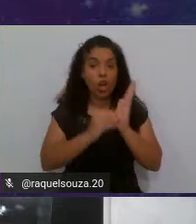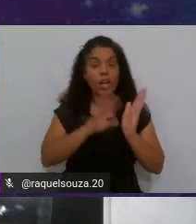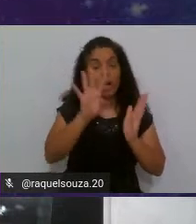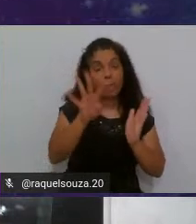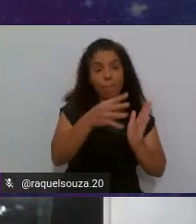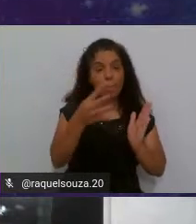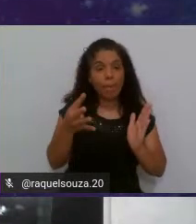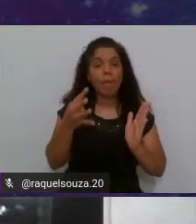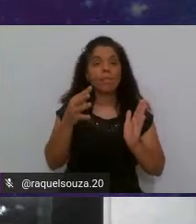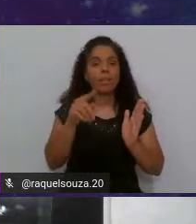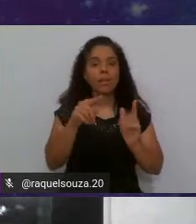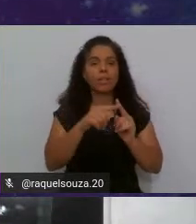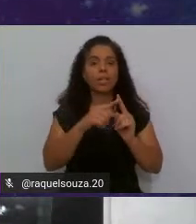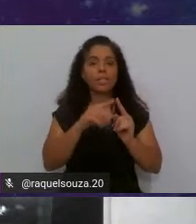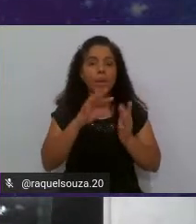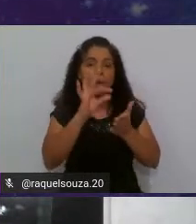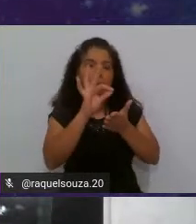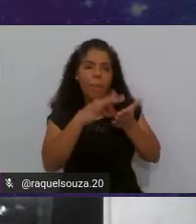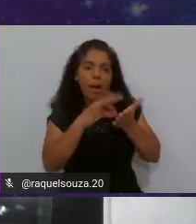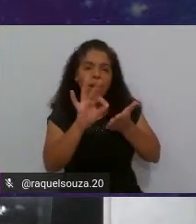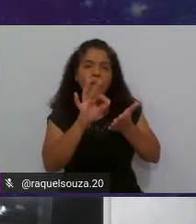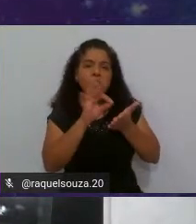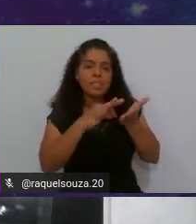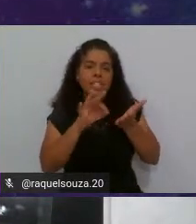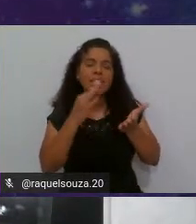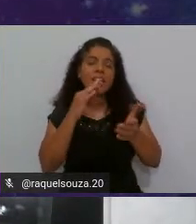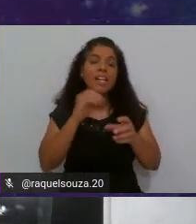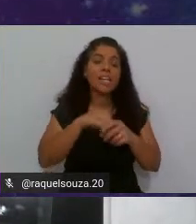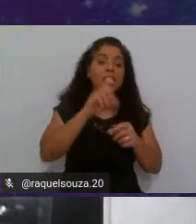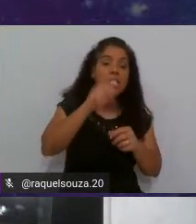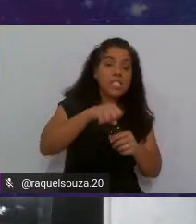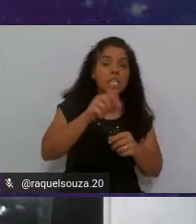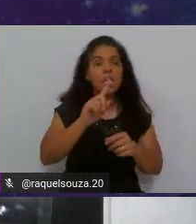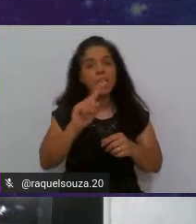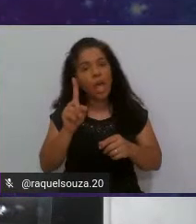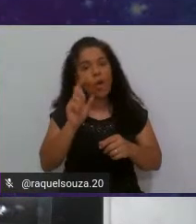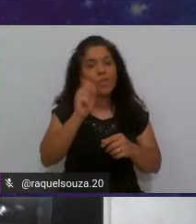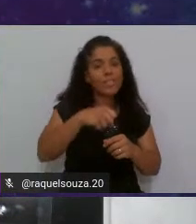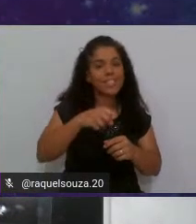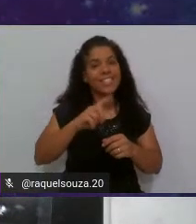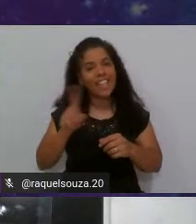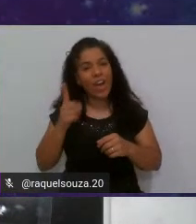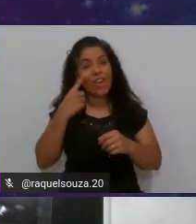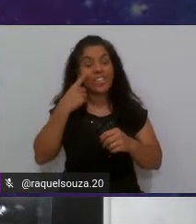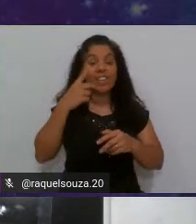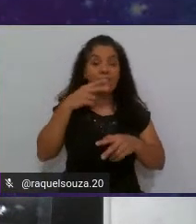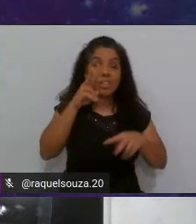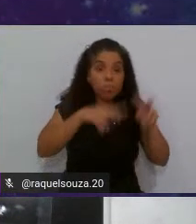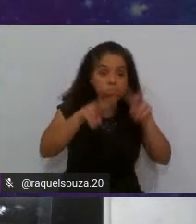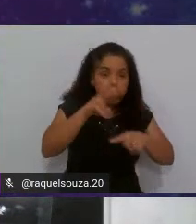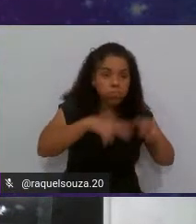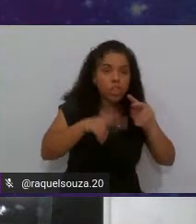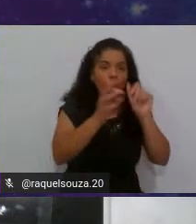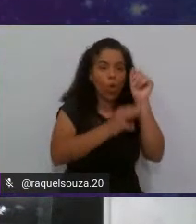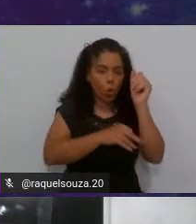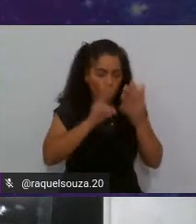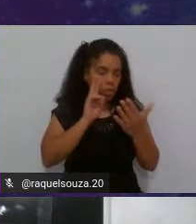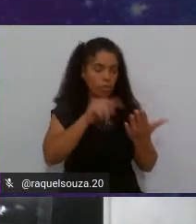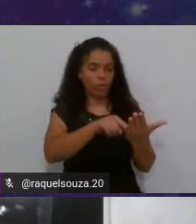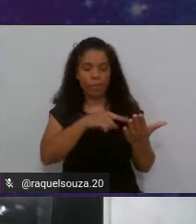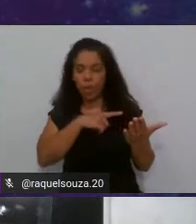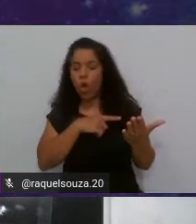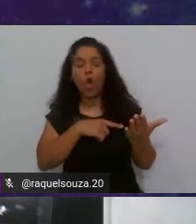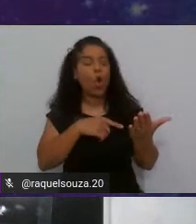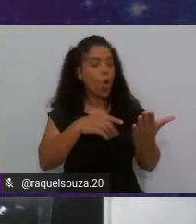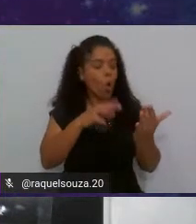com a simples marcação de sim ou não, porque aí na hora que você está fazendo a revisão de código, você vai analisar o código está